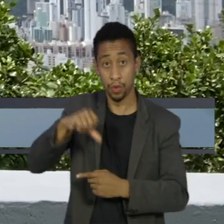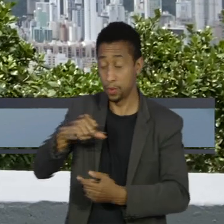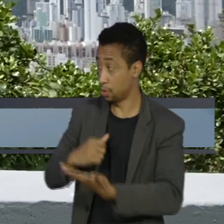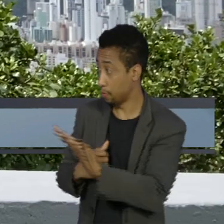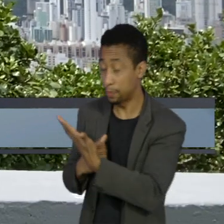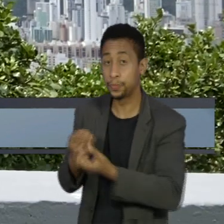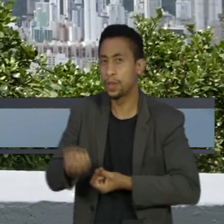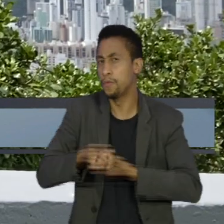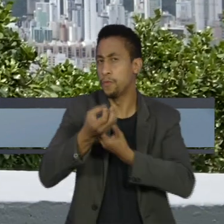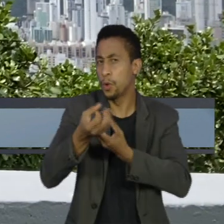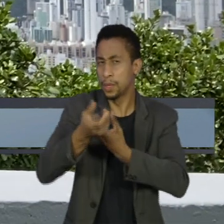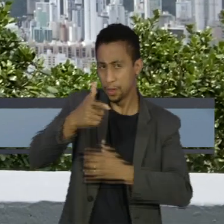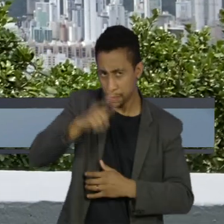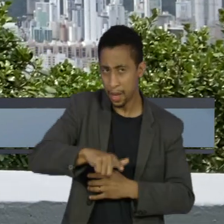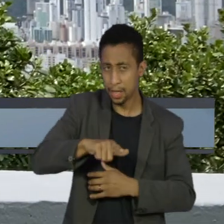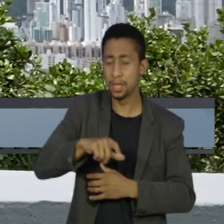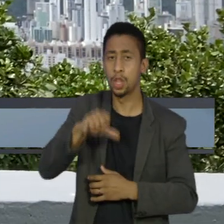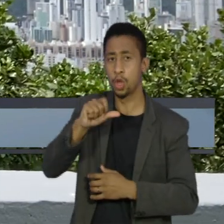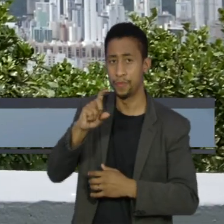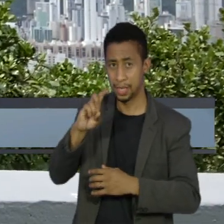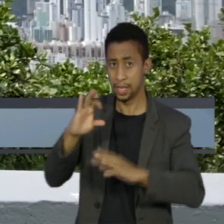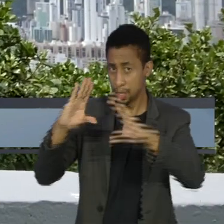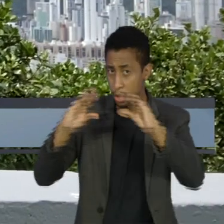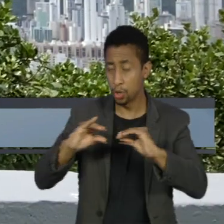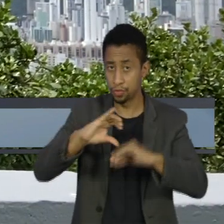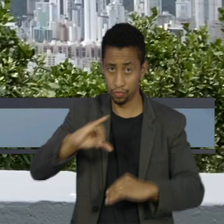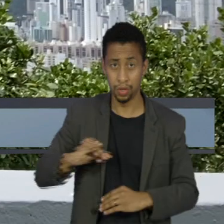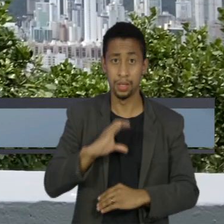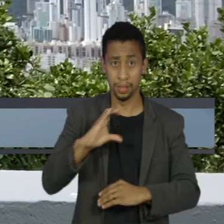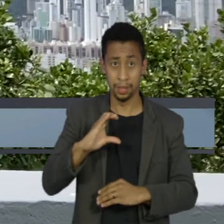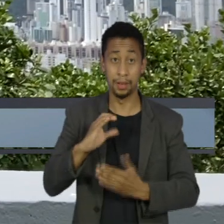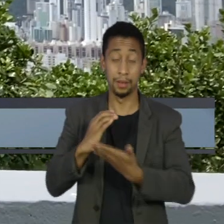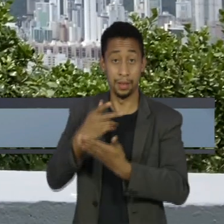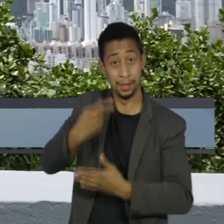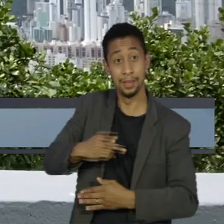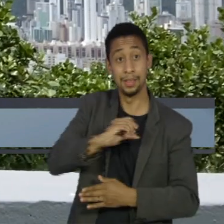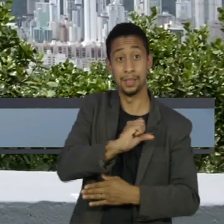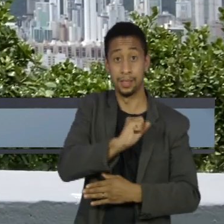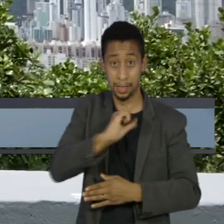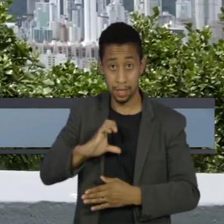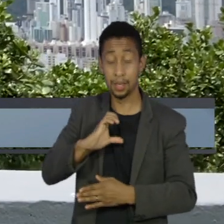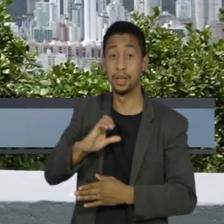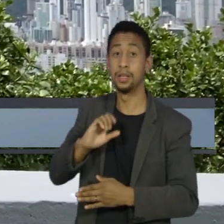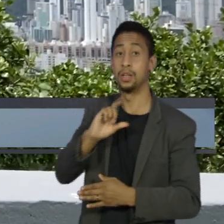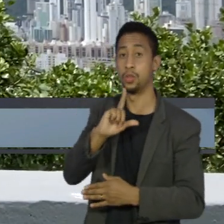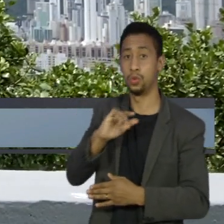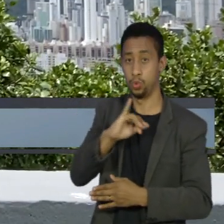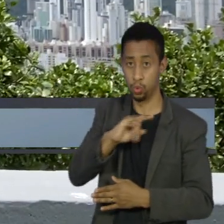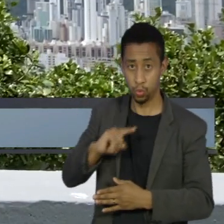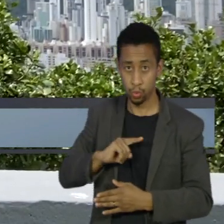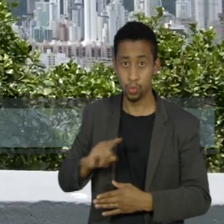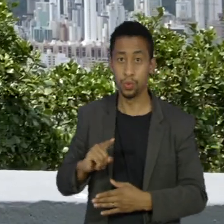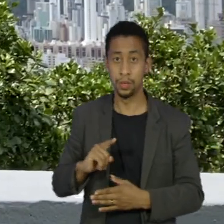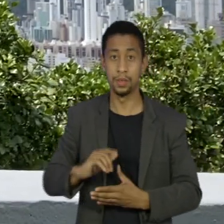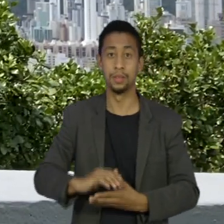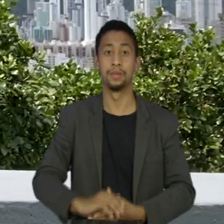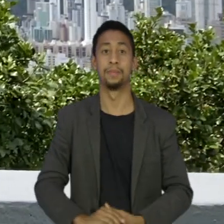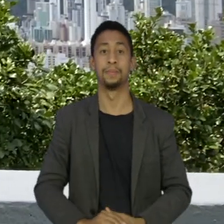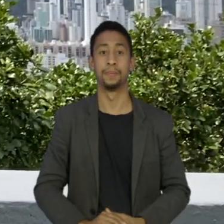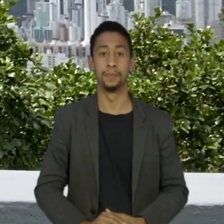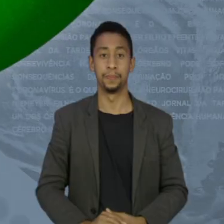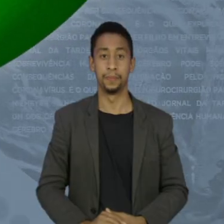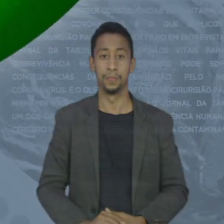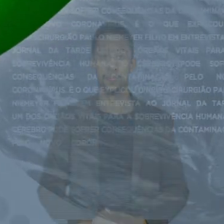Mais informações você vê às 9h15 da noite no Jornal da Cultura. De Balneário Camboriú, Santa Catarina, Luiz